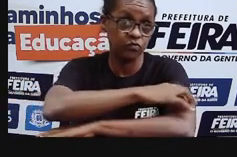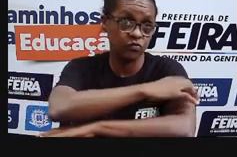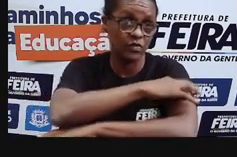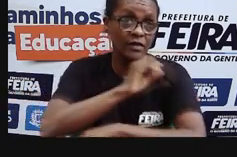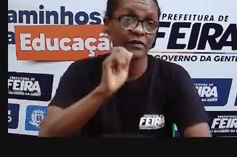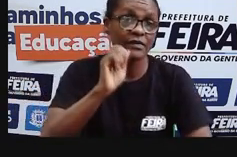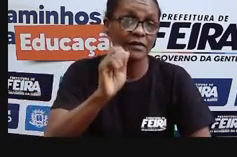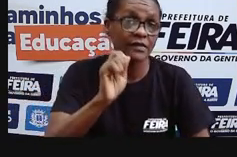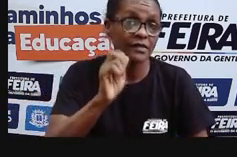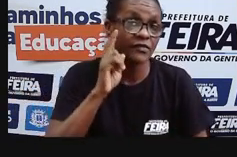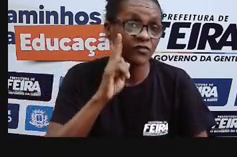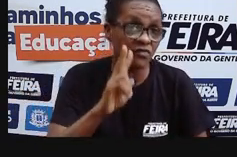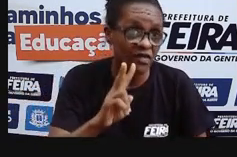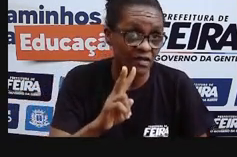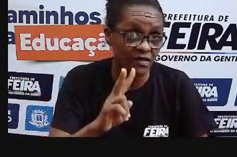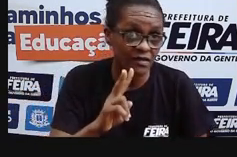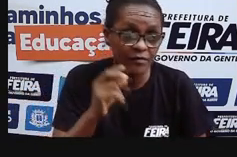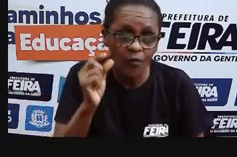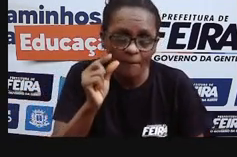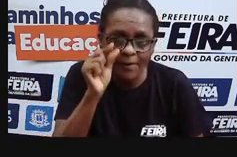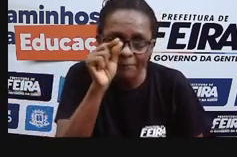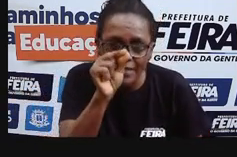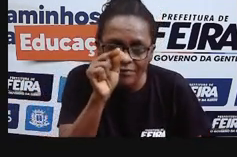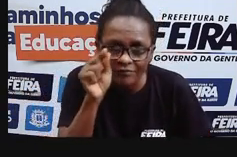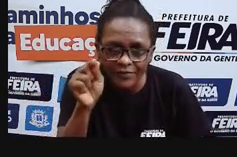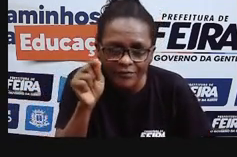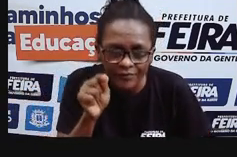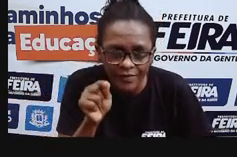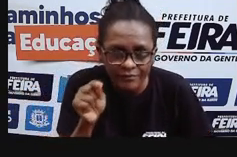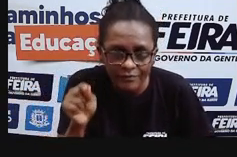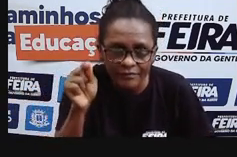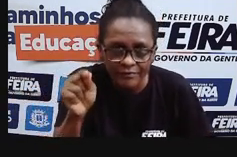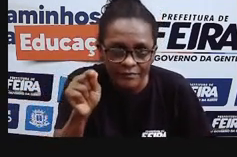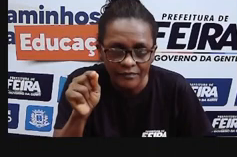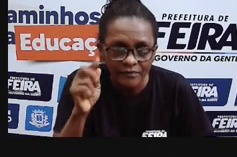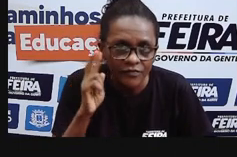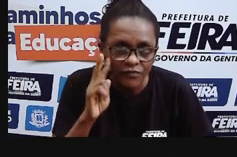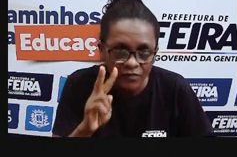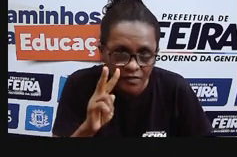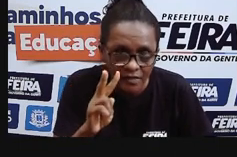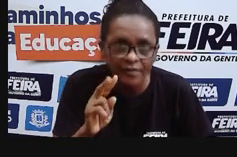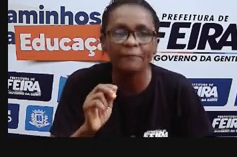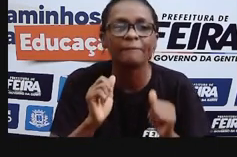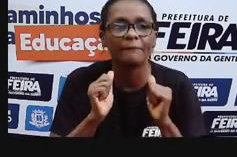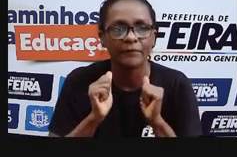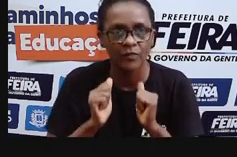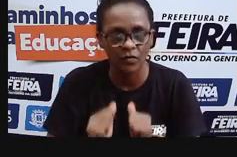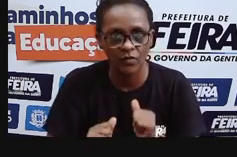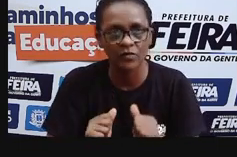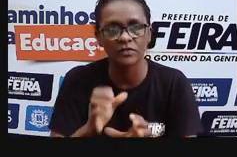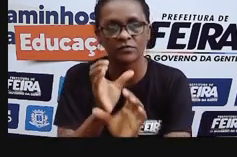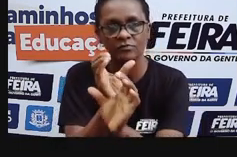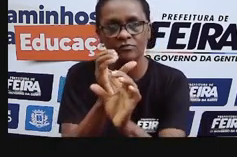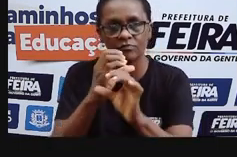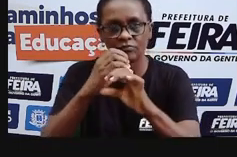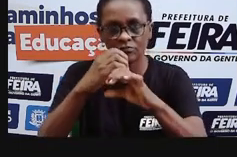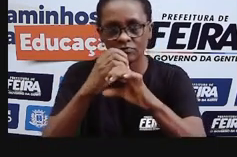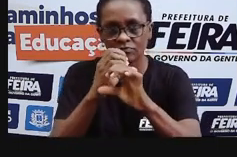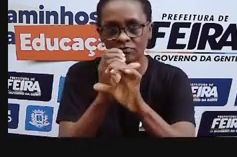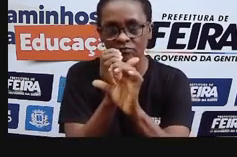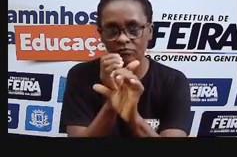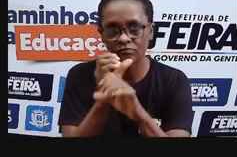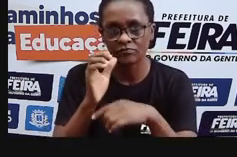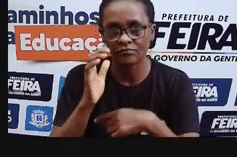pode ir afinar esse foco, e a gente pode ir aumentando, né? Existem